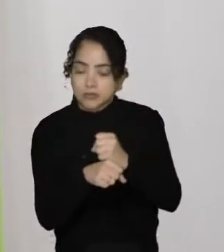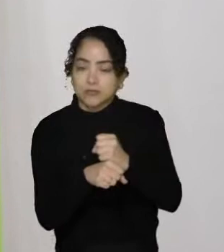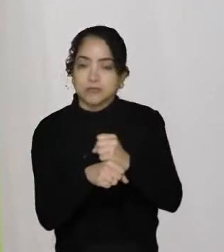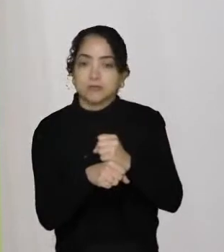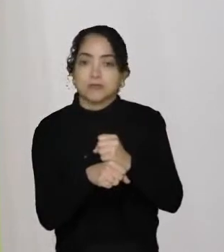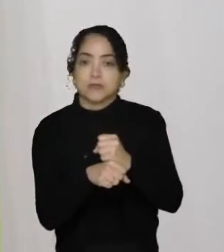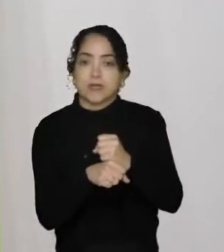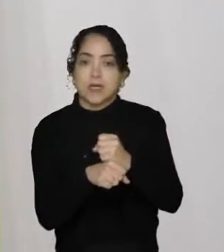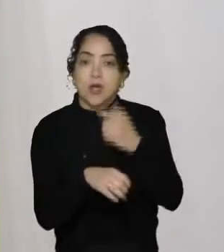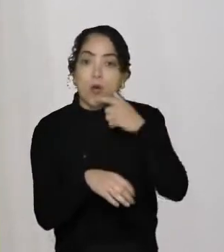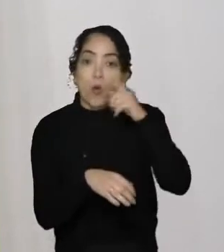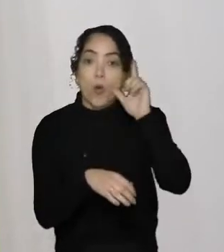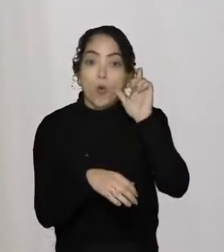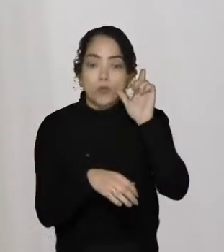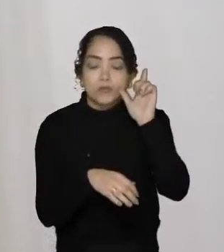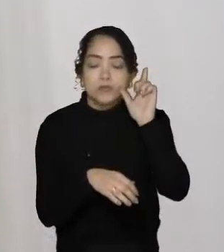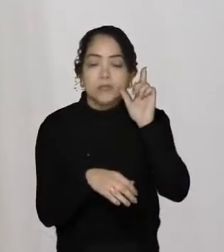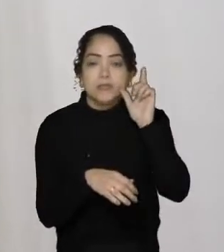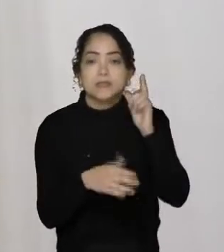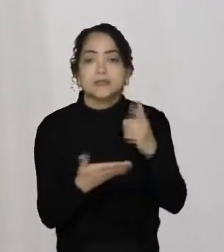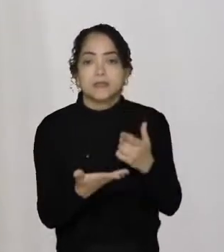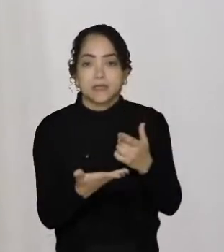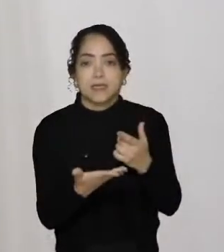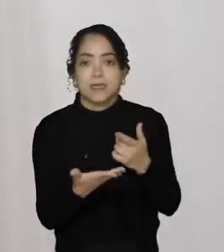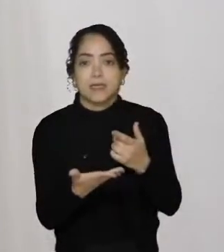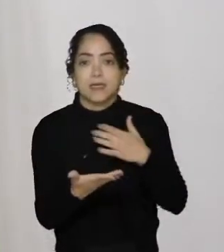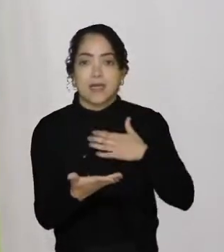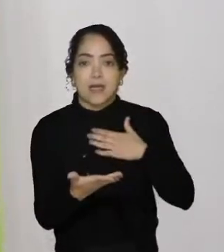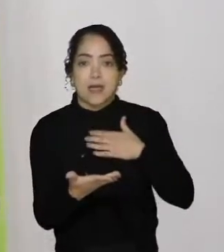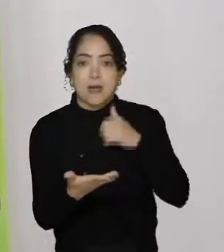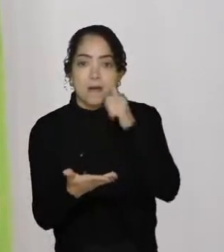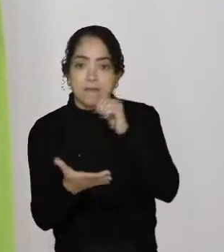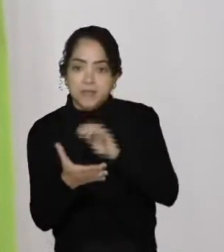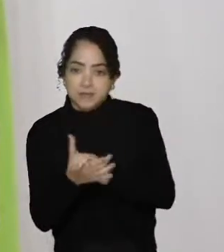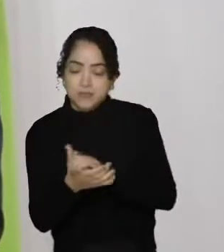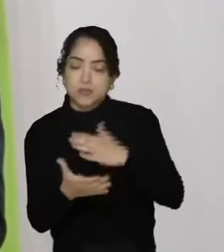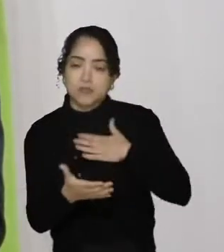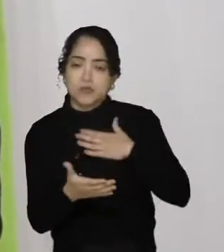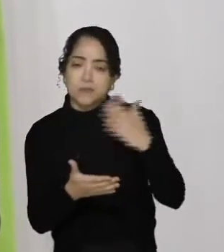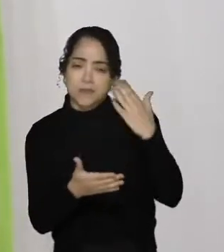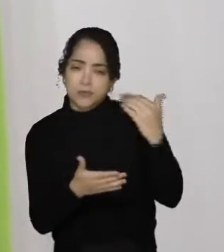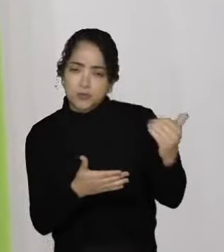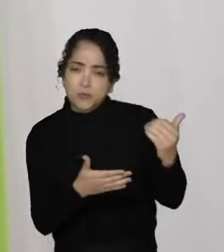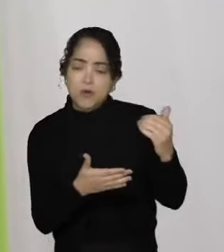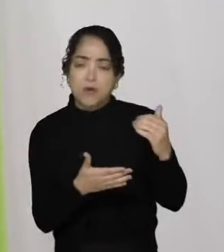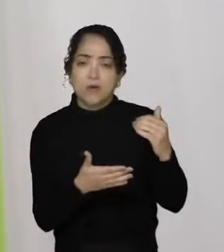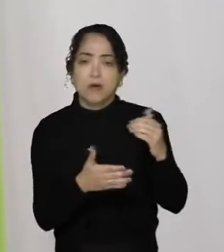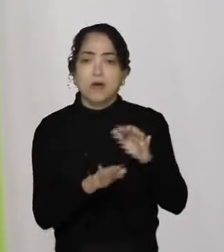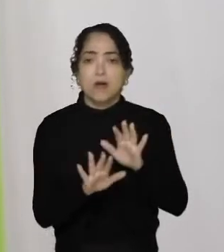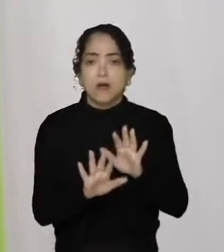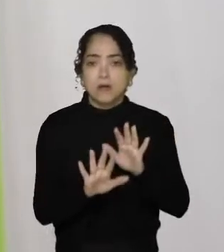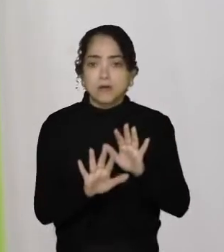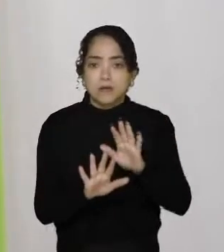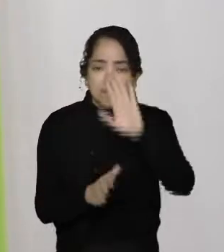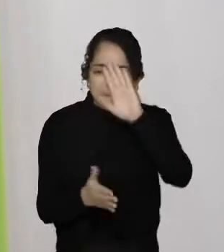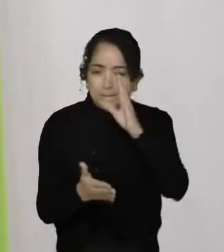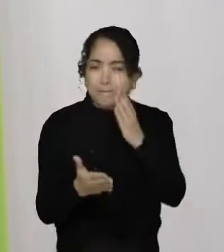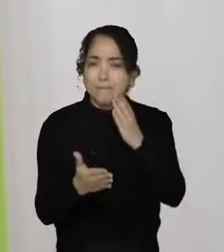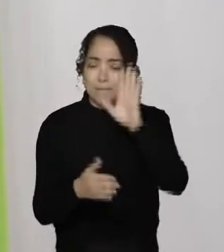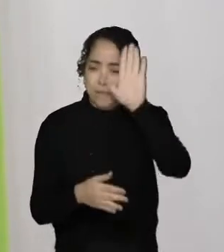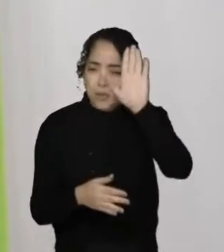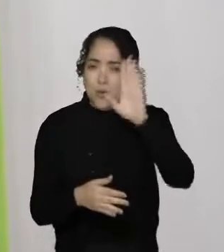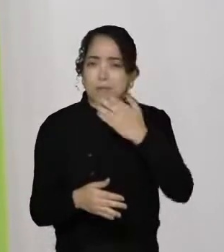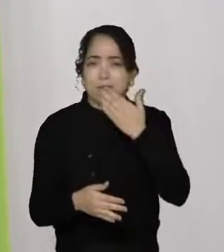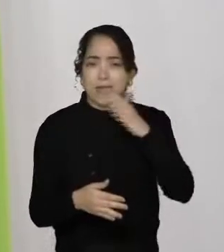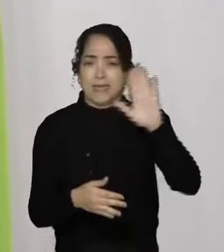Ontem, antes de viajar, a minha esposa me chamou, disse, Gessé, promete que não vai falar